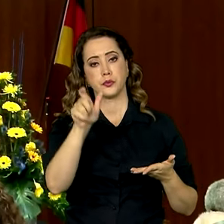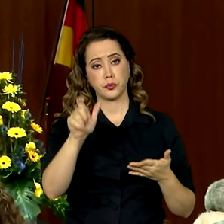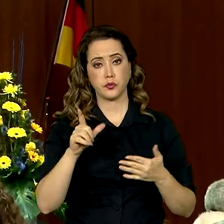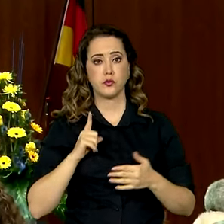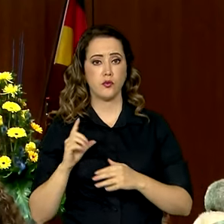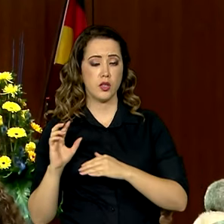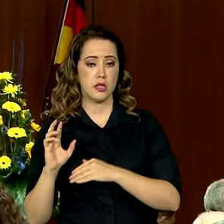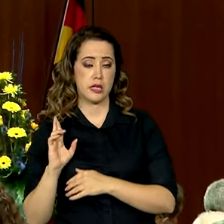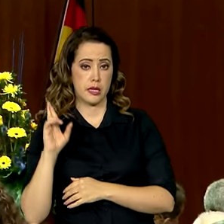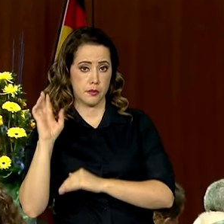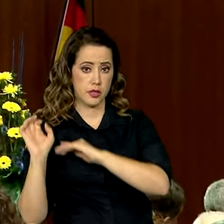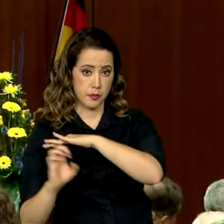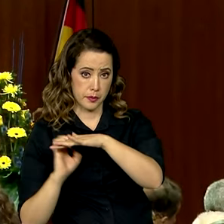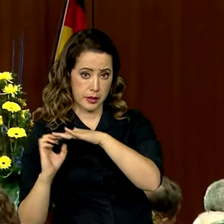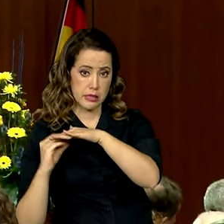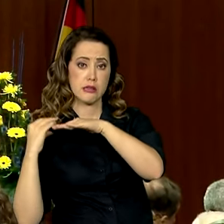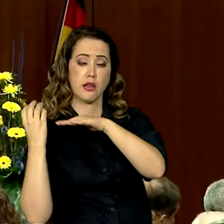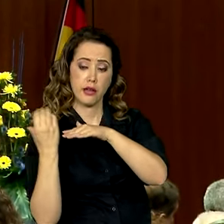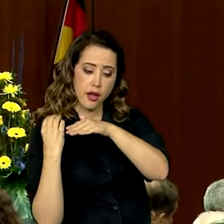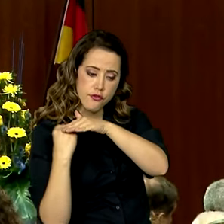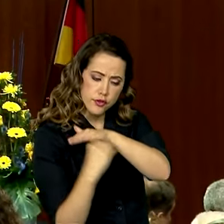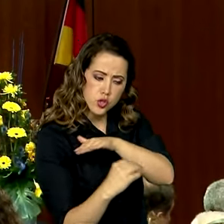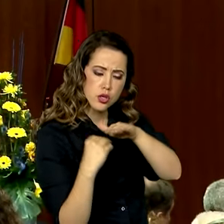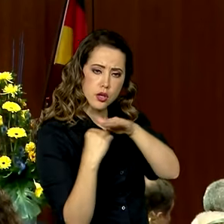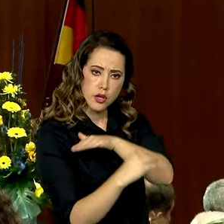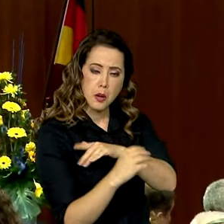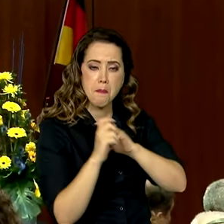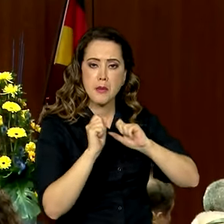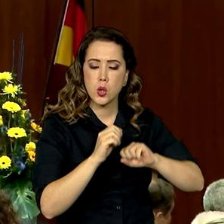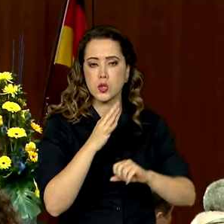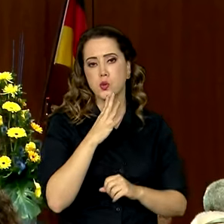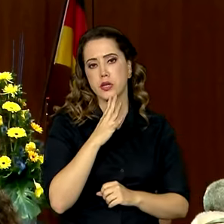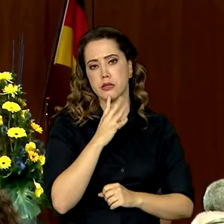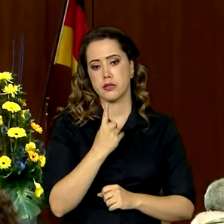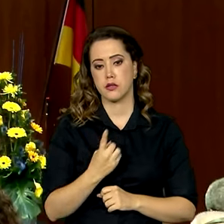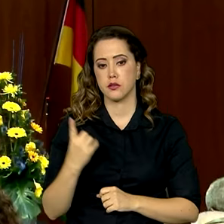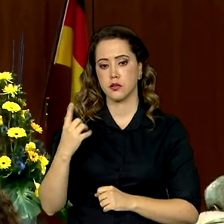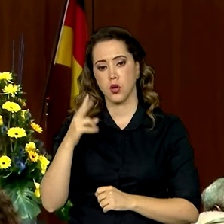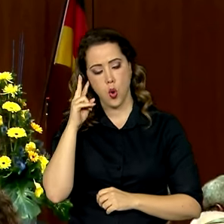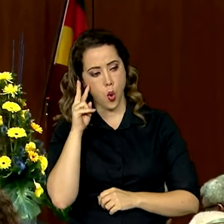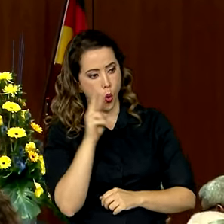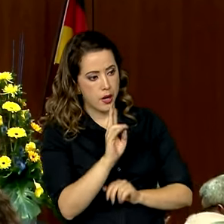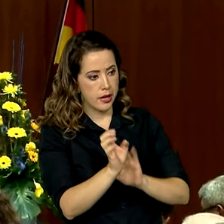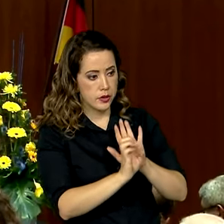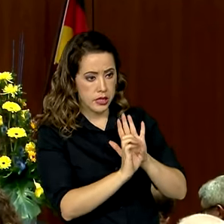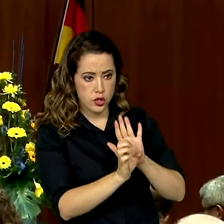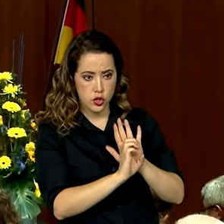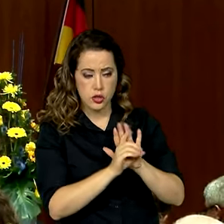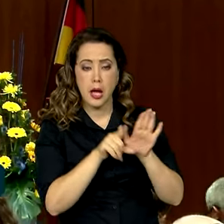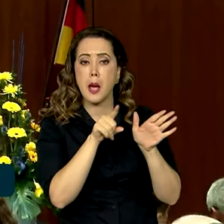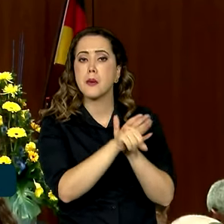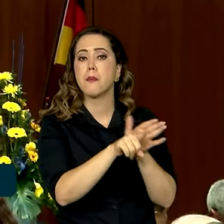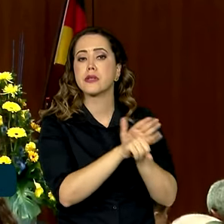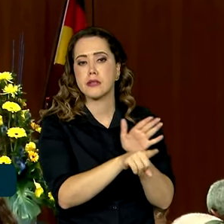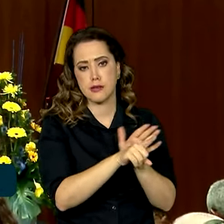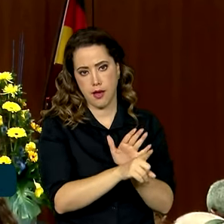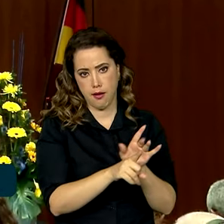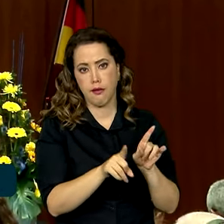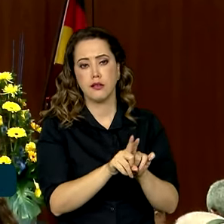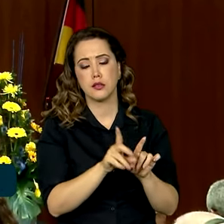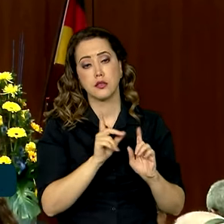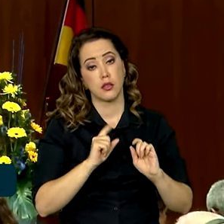investidores e fundos alemãs possam conhecer, olhar os editais, pesquisar os editais.